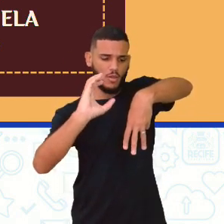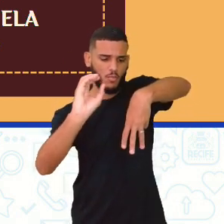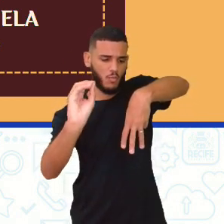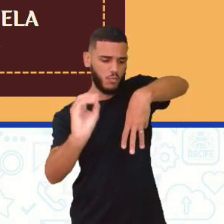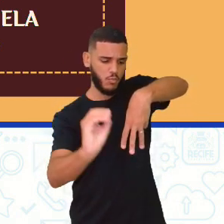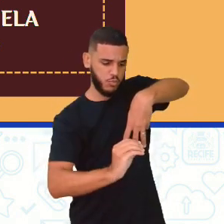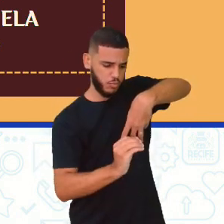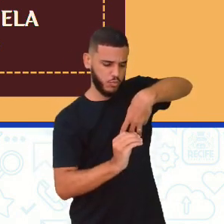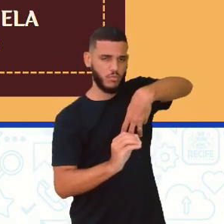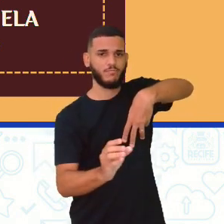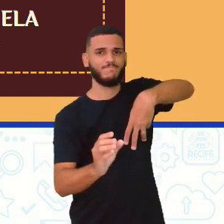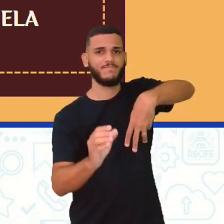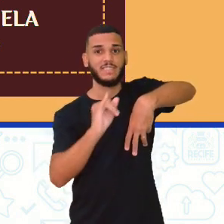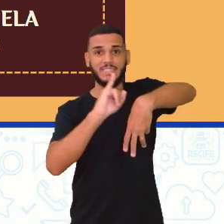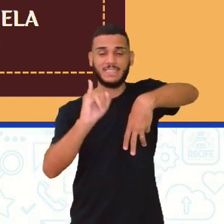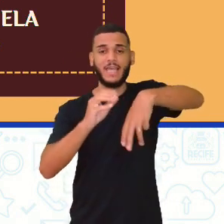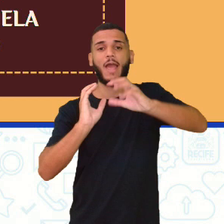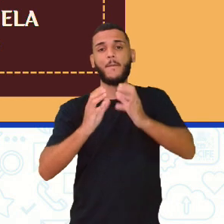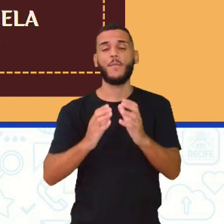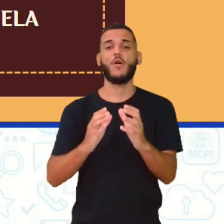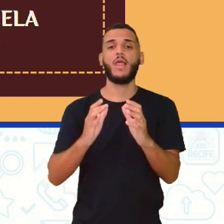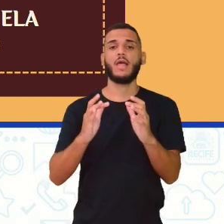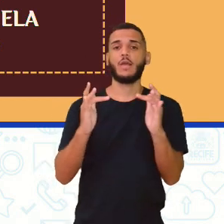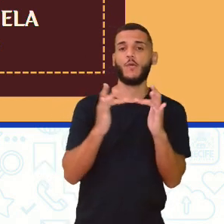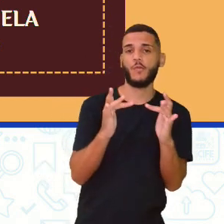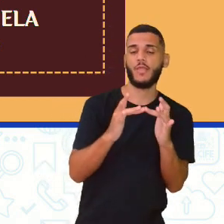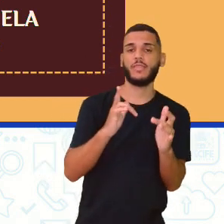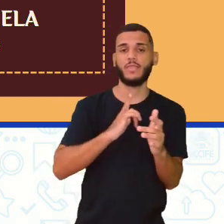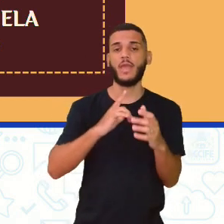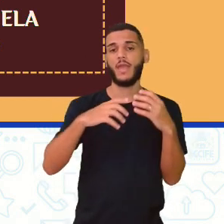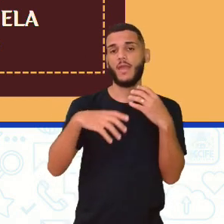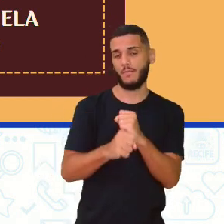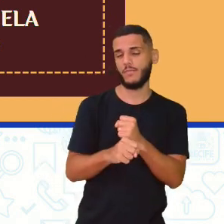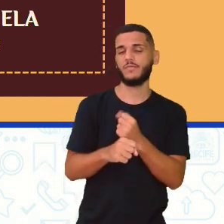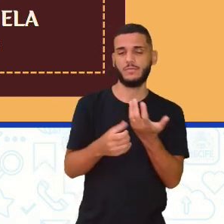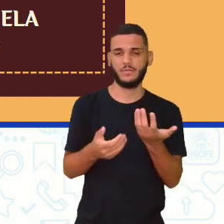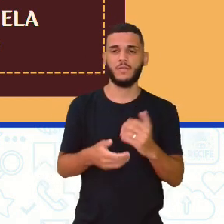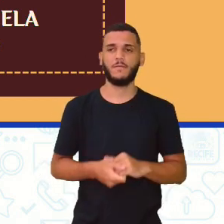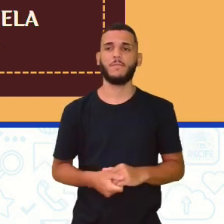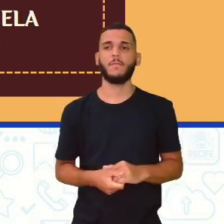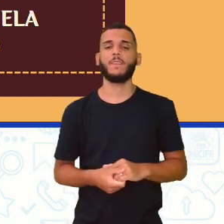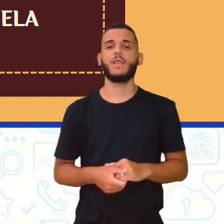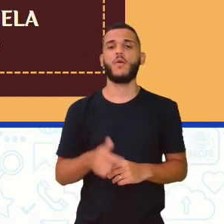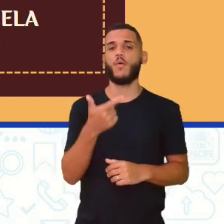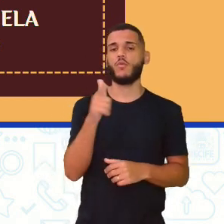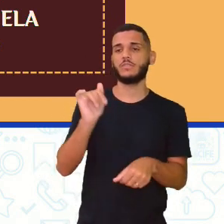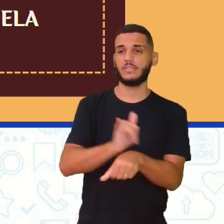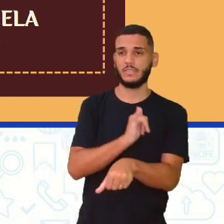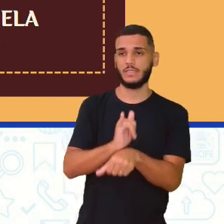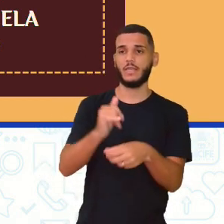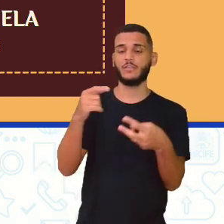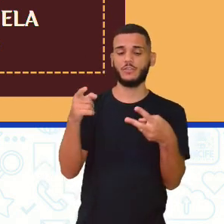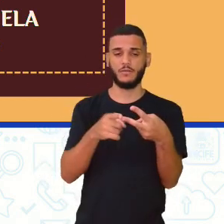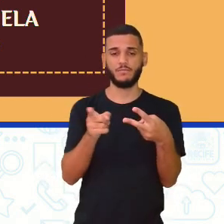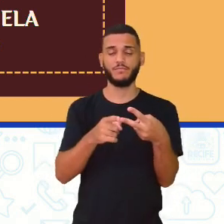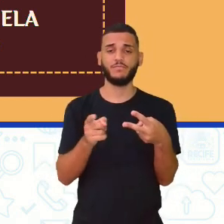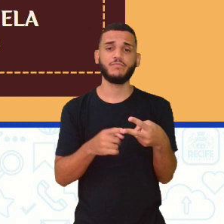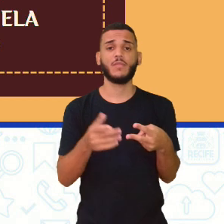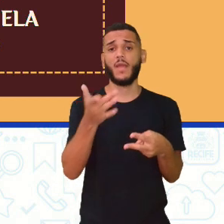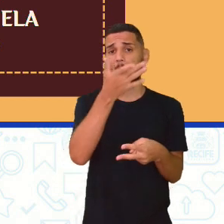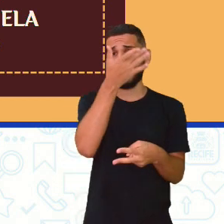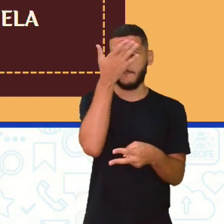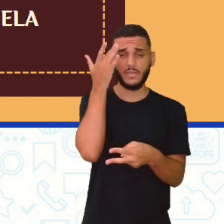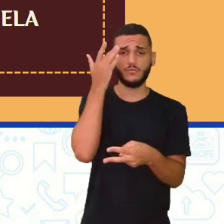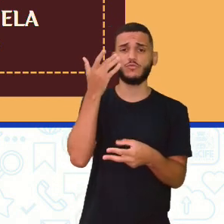lá que detecta se a bola tocou, e aí o rebatedor é queimado. A outra forma é se algum jogador do time